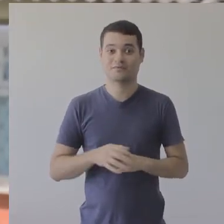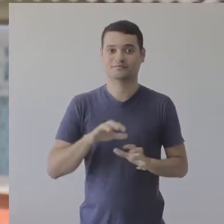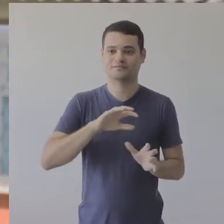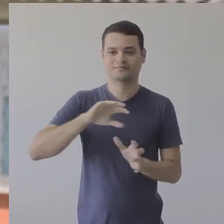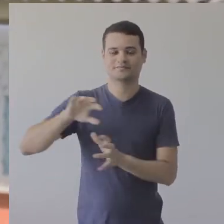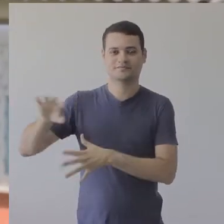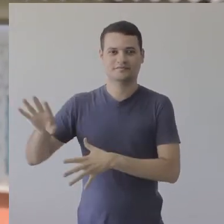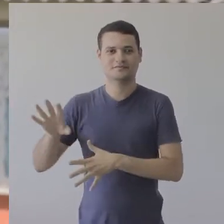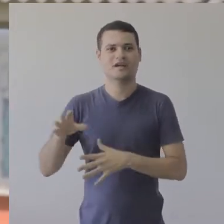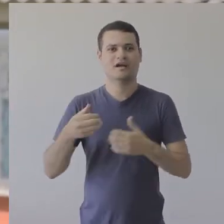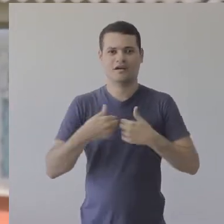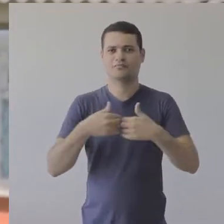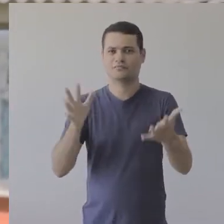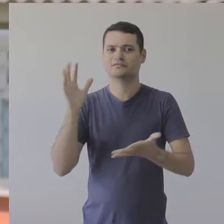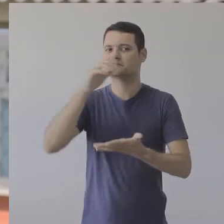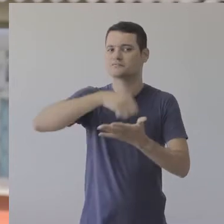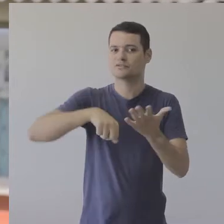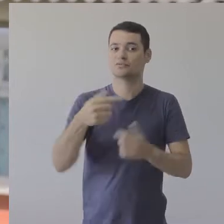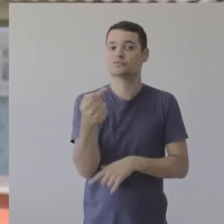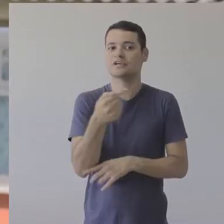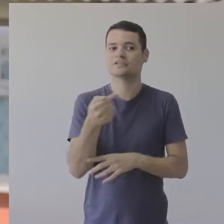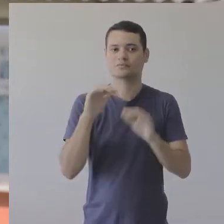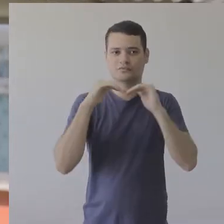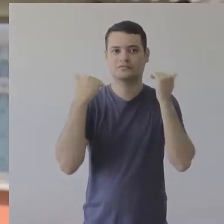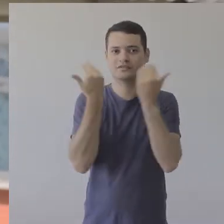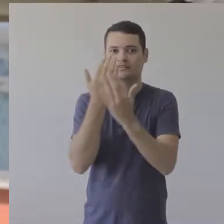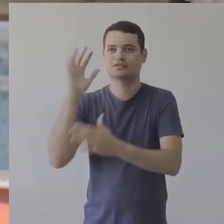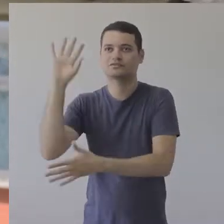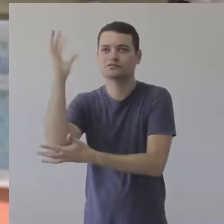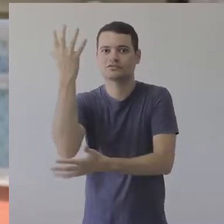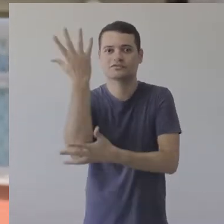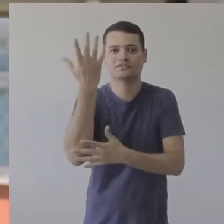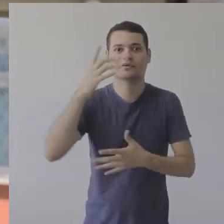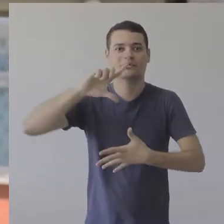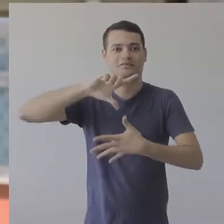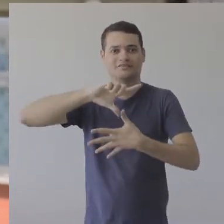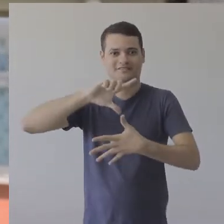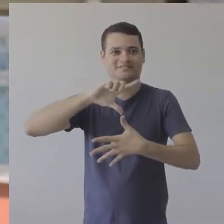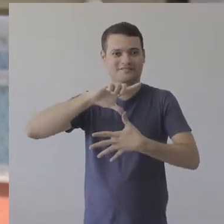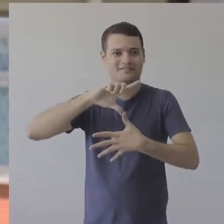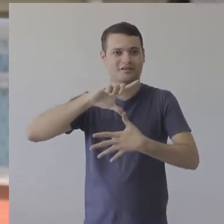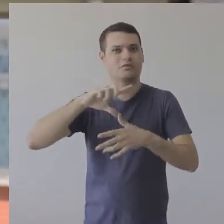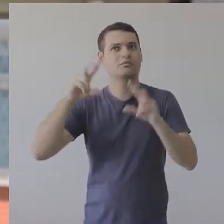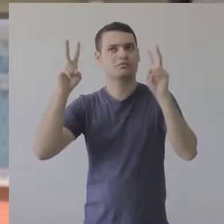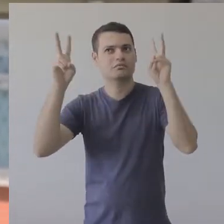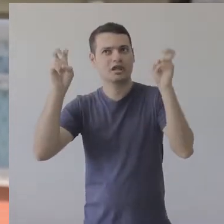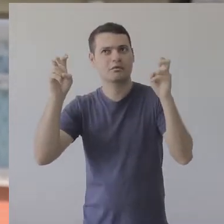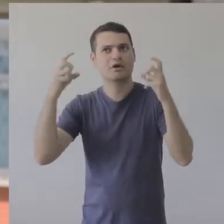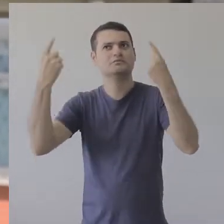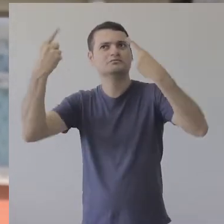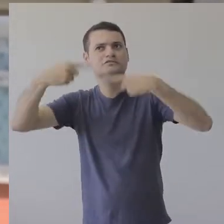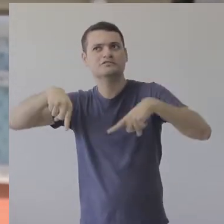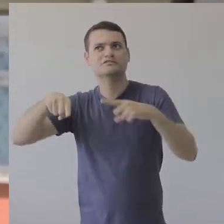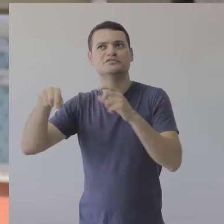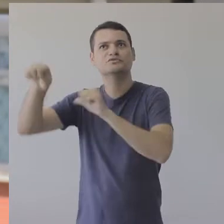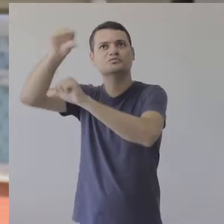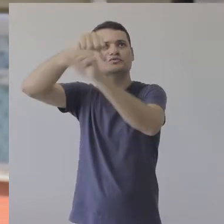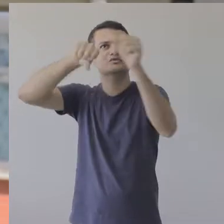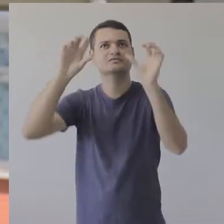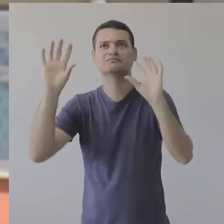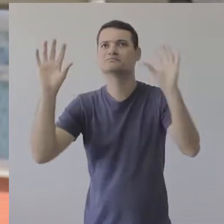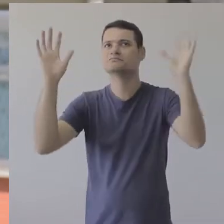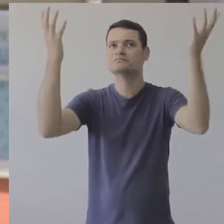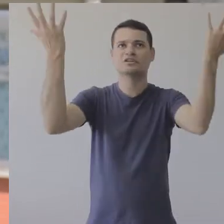E estão abertas as inscrições para o 7º Congresso Florestal Latino-Americano, que vai abordar os desafios das